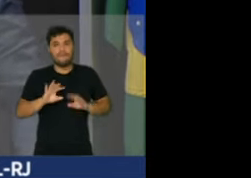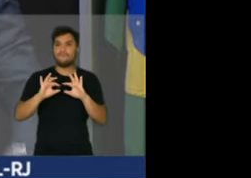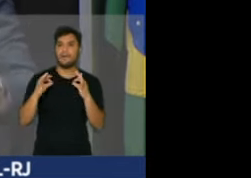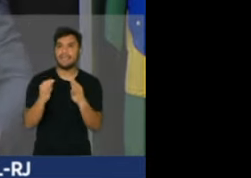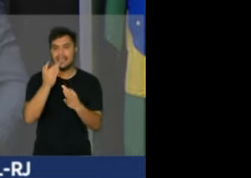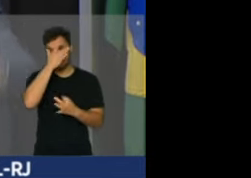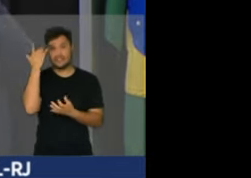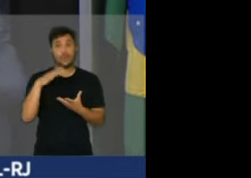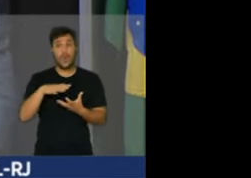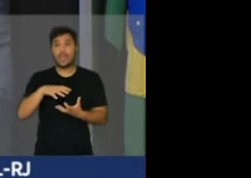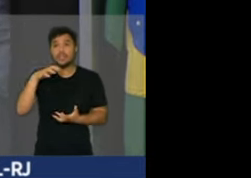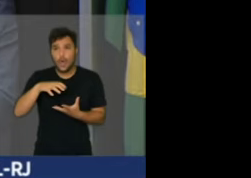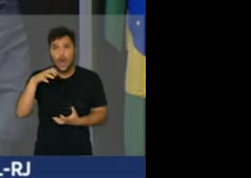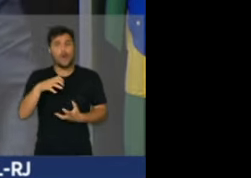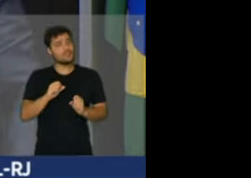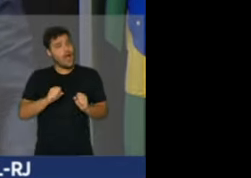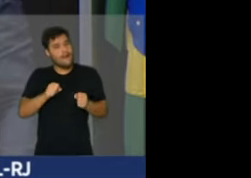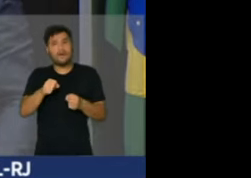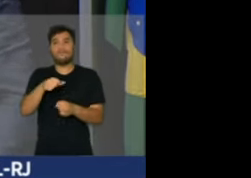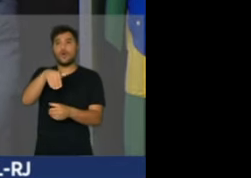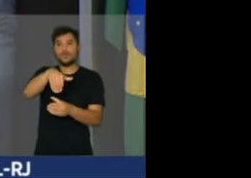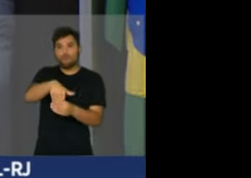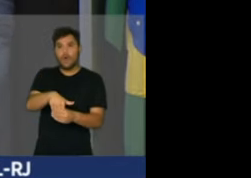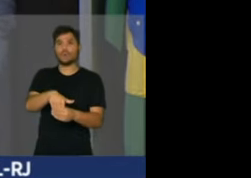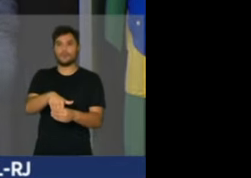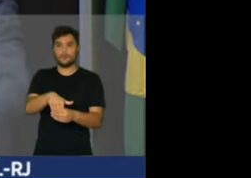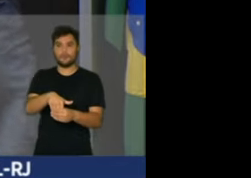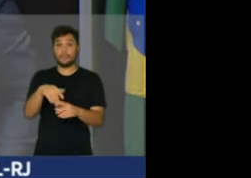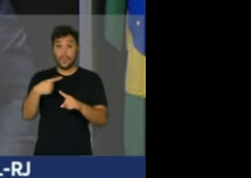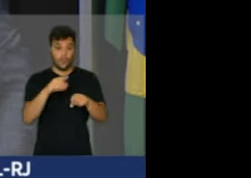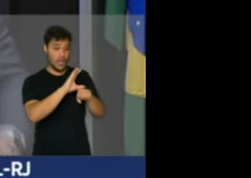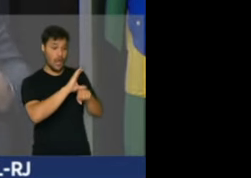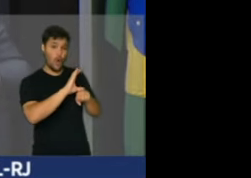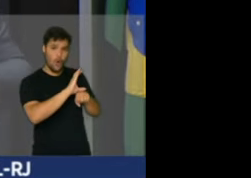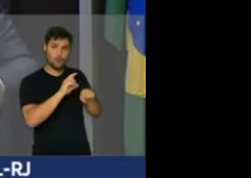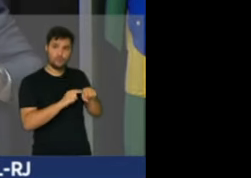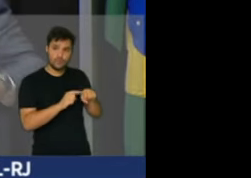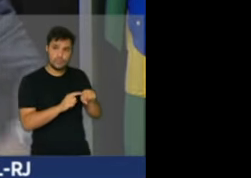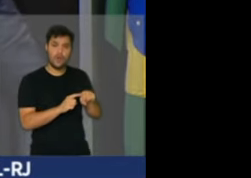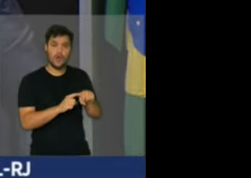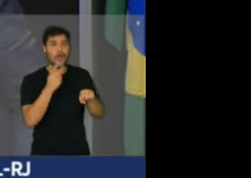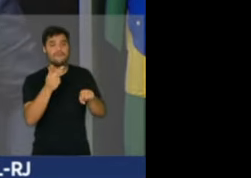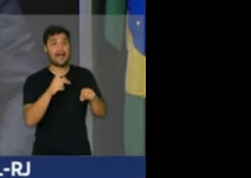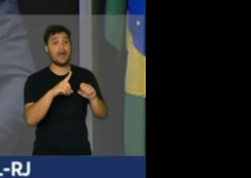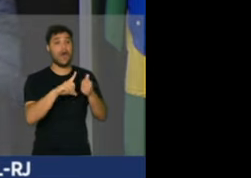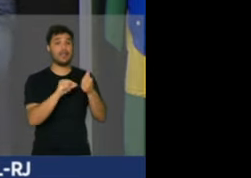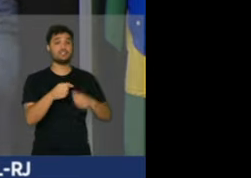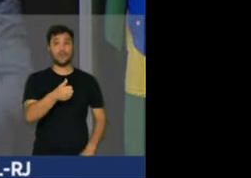em defesa do seu voto, porque na Constituição, no seu artigo 1º,